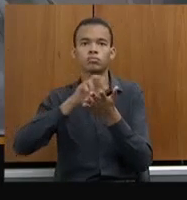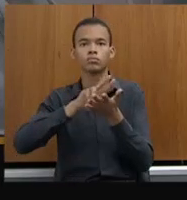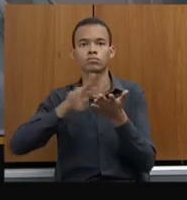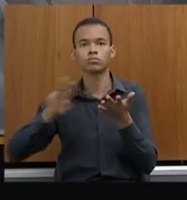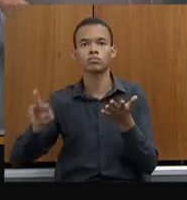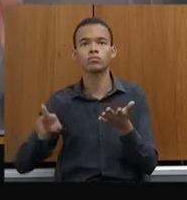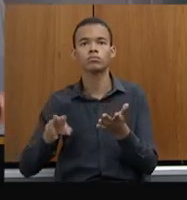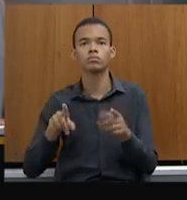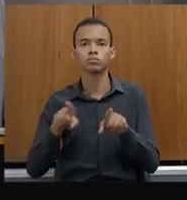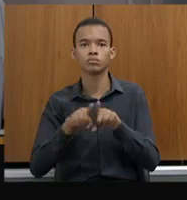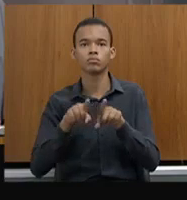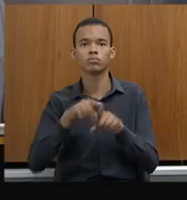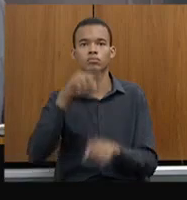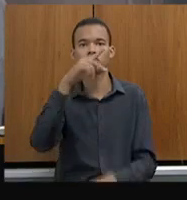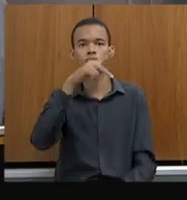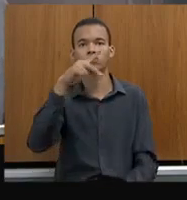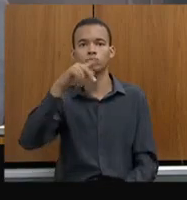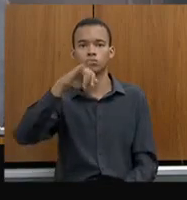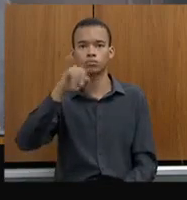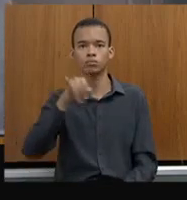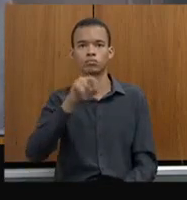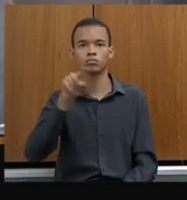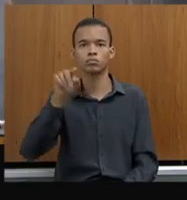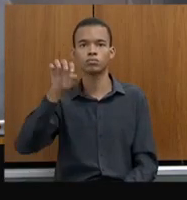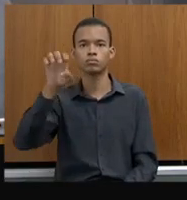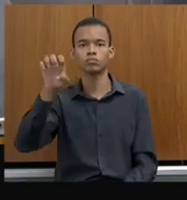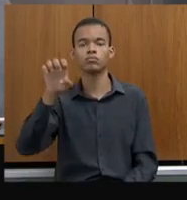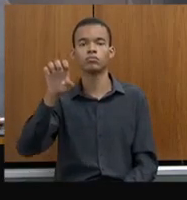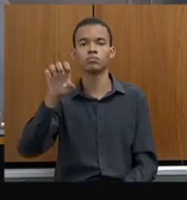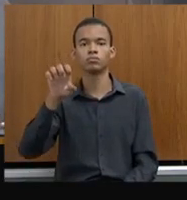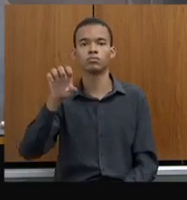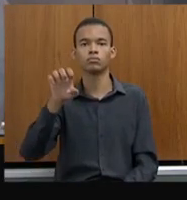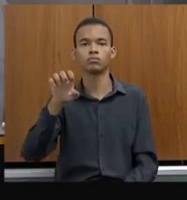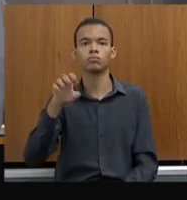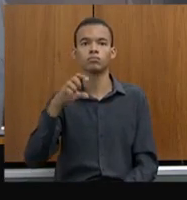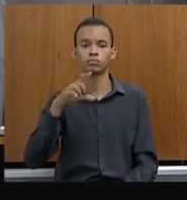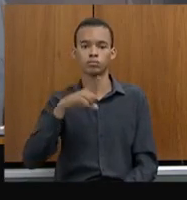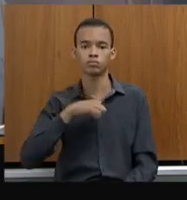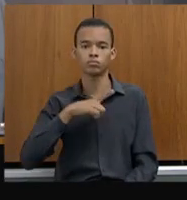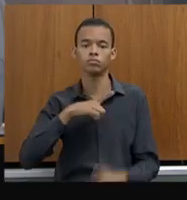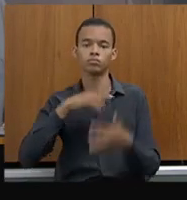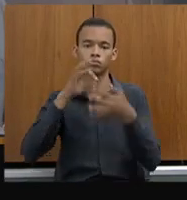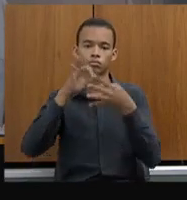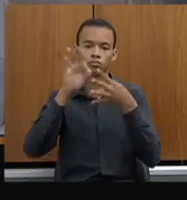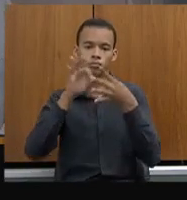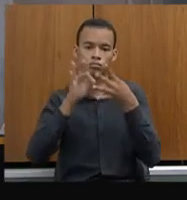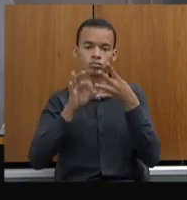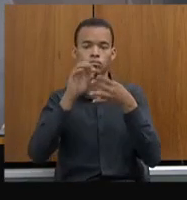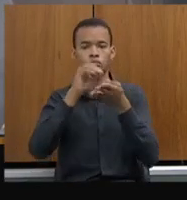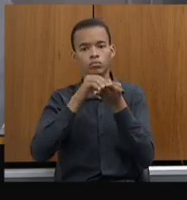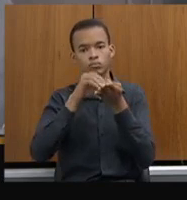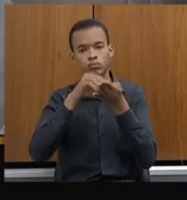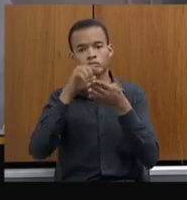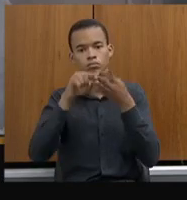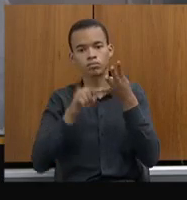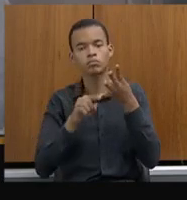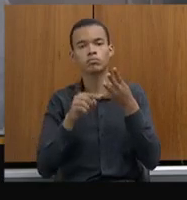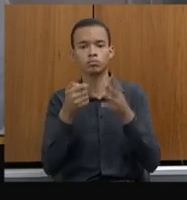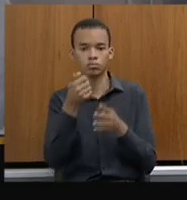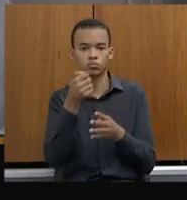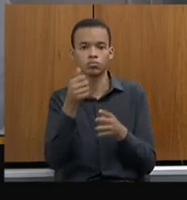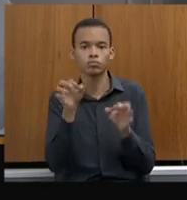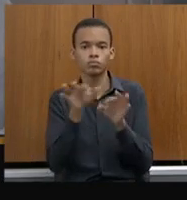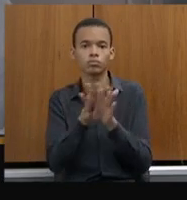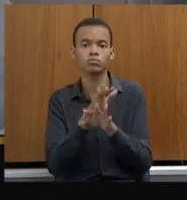Implantação do PPJE. Estou terminando, deputado, só faltam quatro lâminas. Implantação do PPJE na